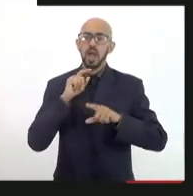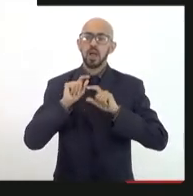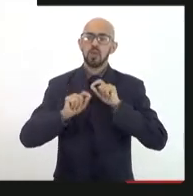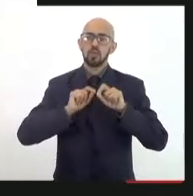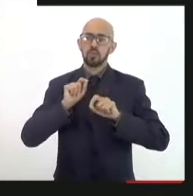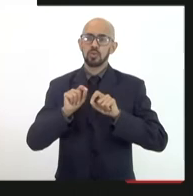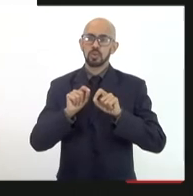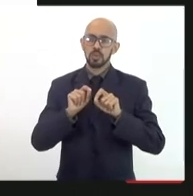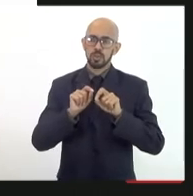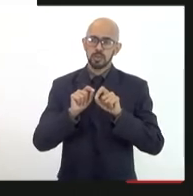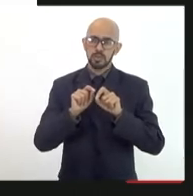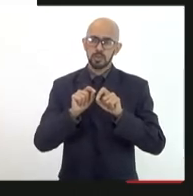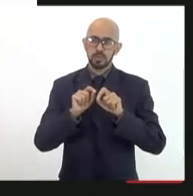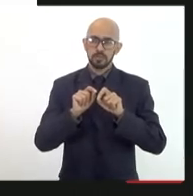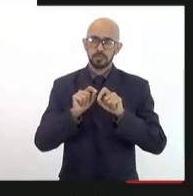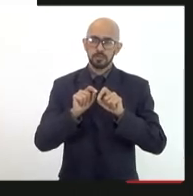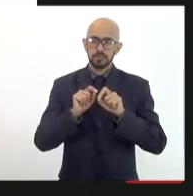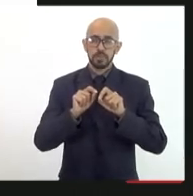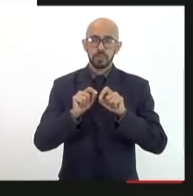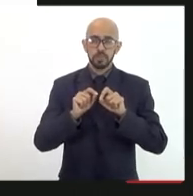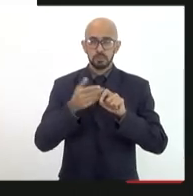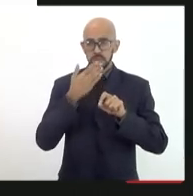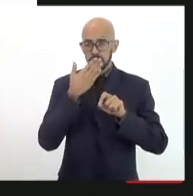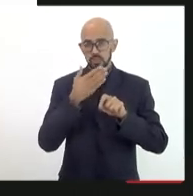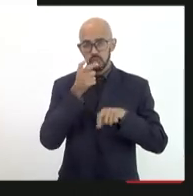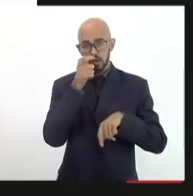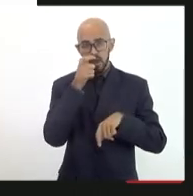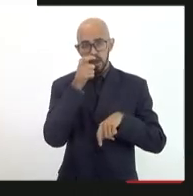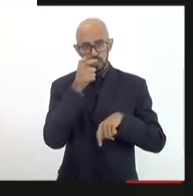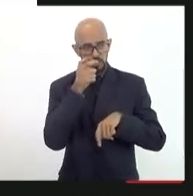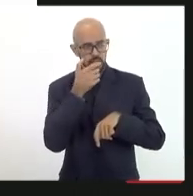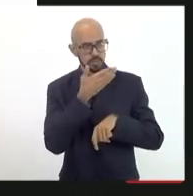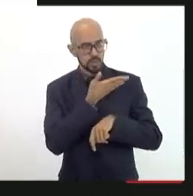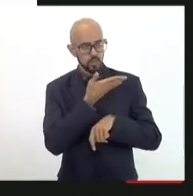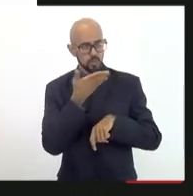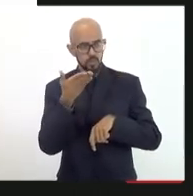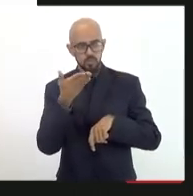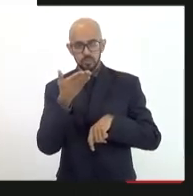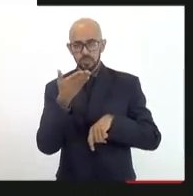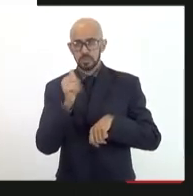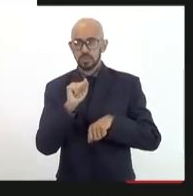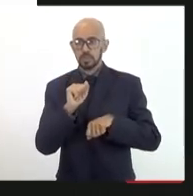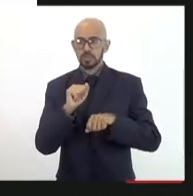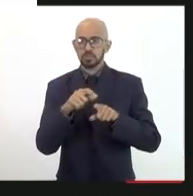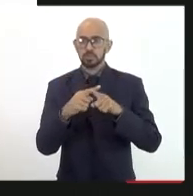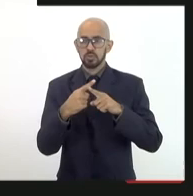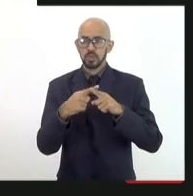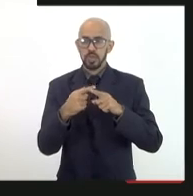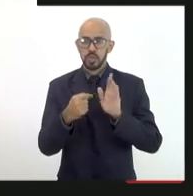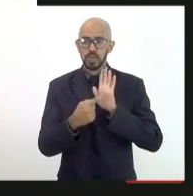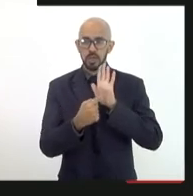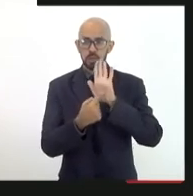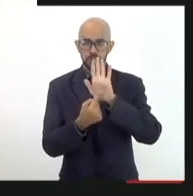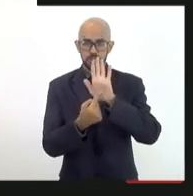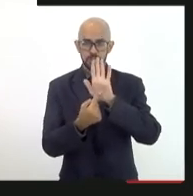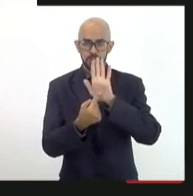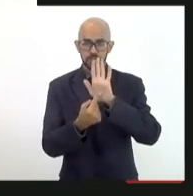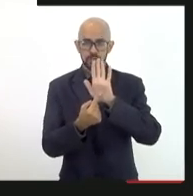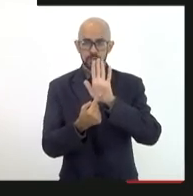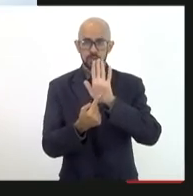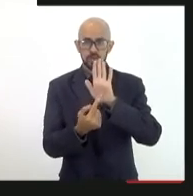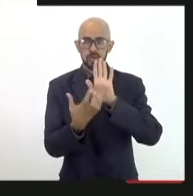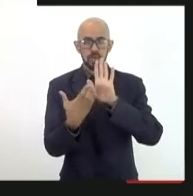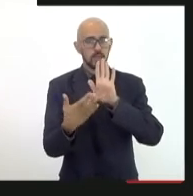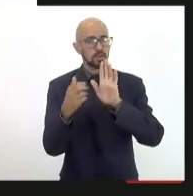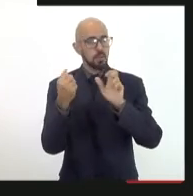e aí chamando atenção, porque assim, na apresentação eu quero congratular, eu fiz uma print screen aqui de